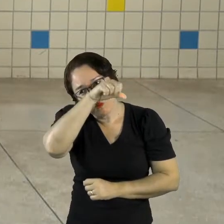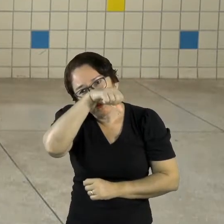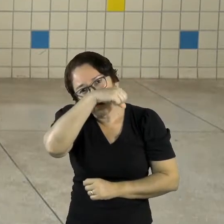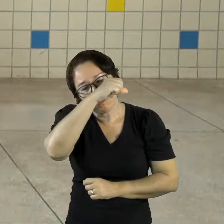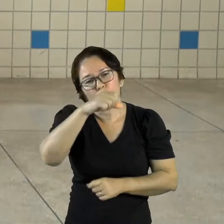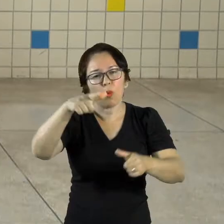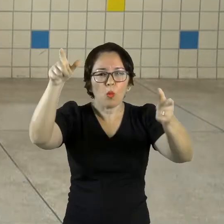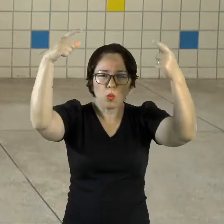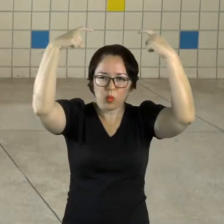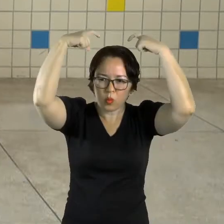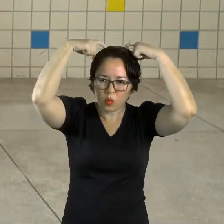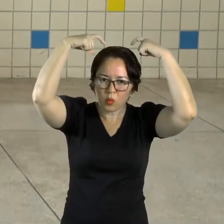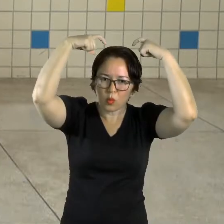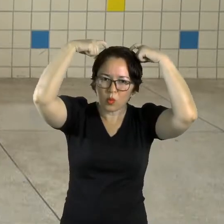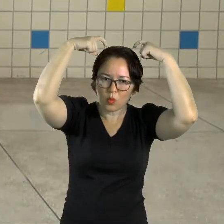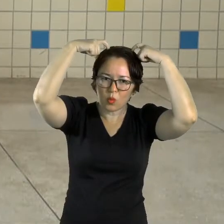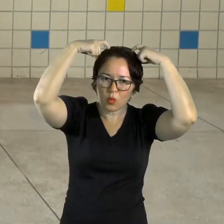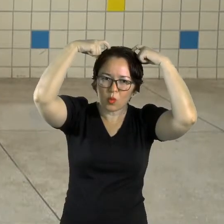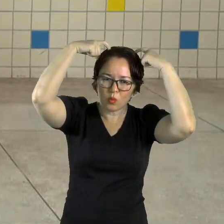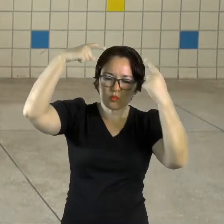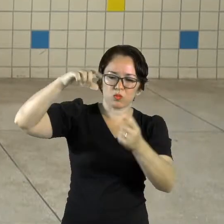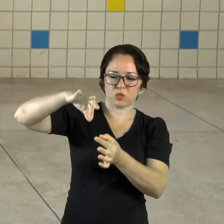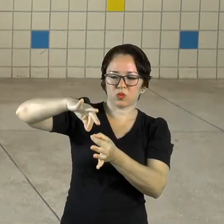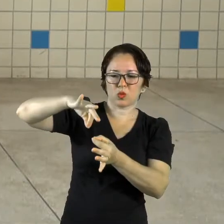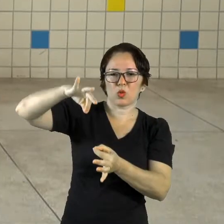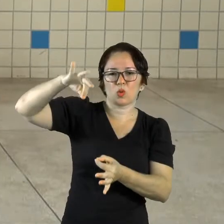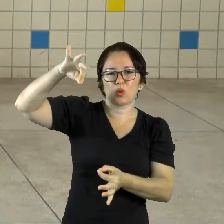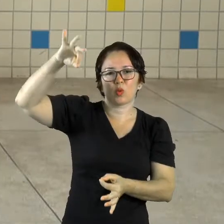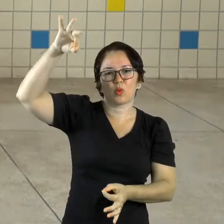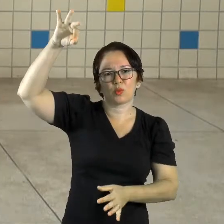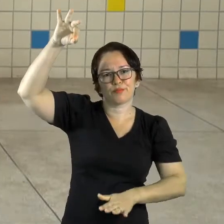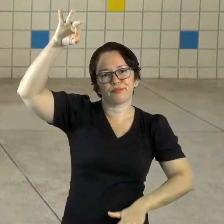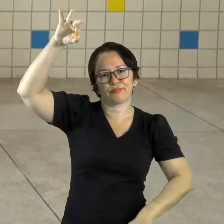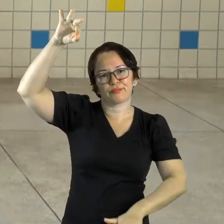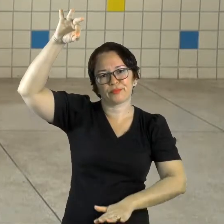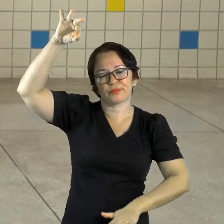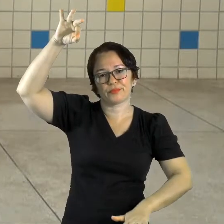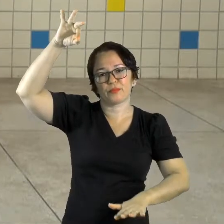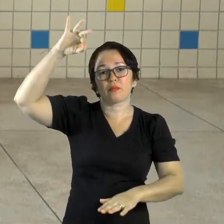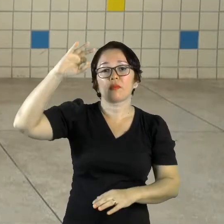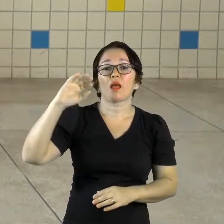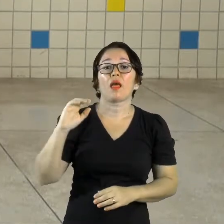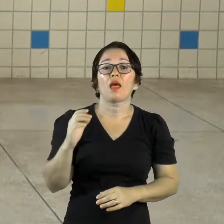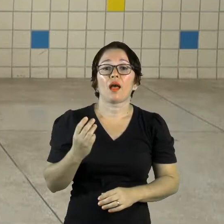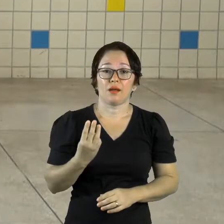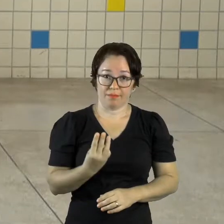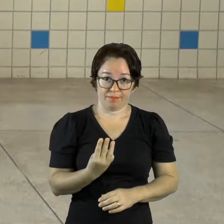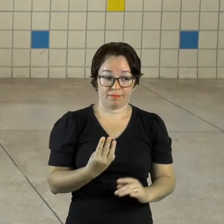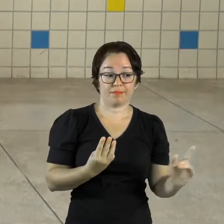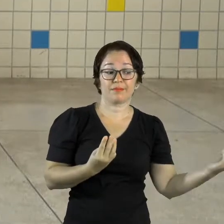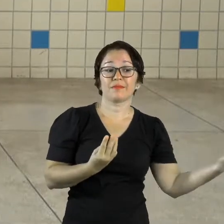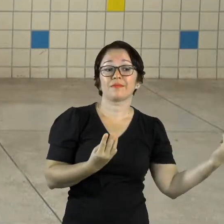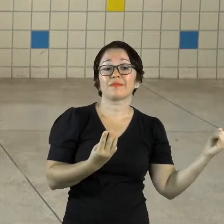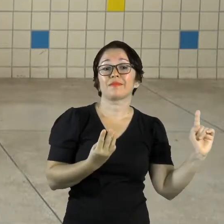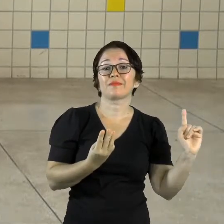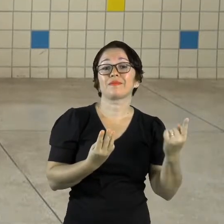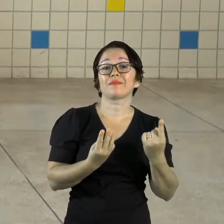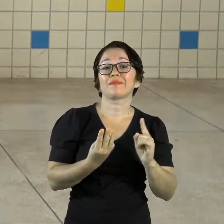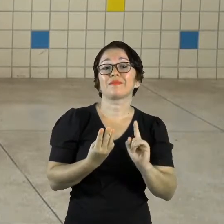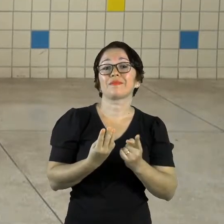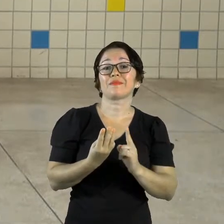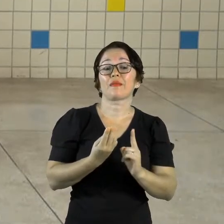urso estavam bem lá embaixo. Depois chegou o amiguinho, o